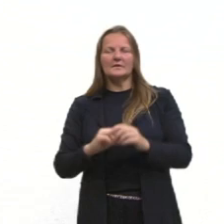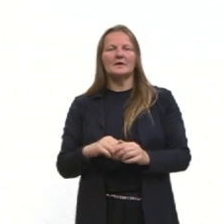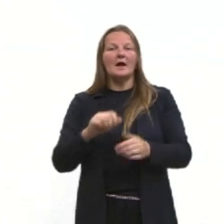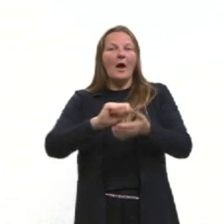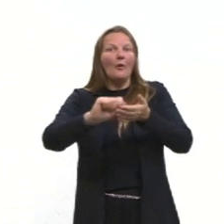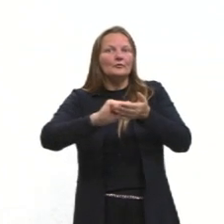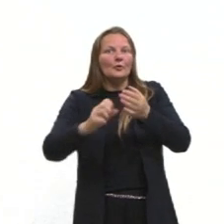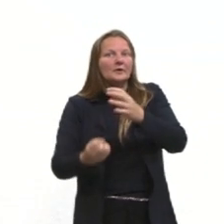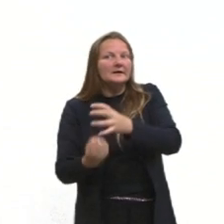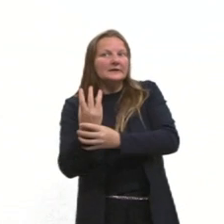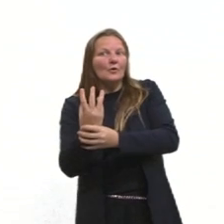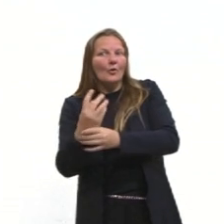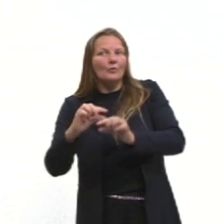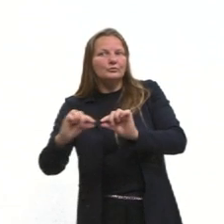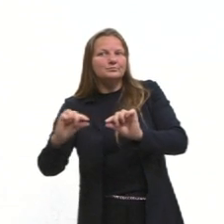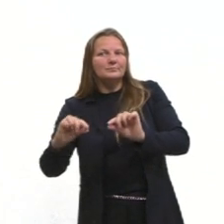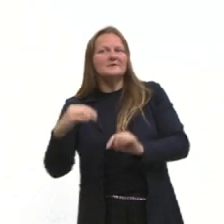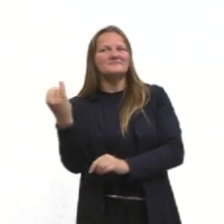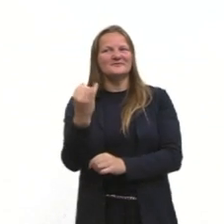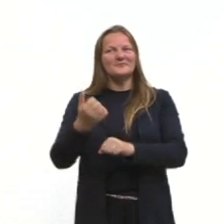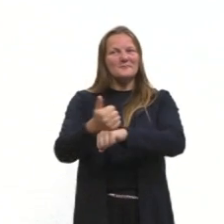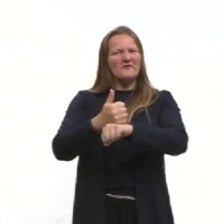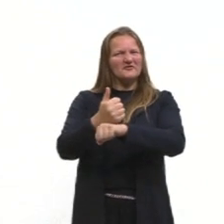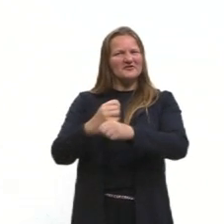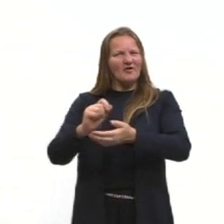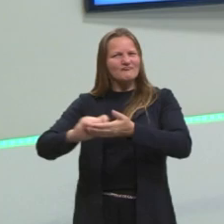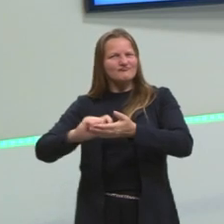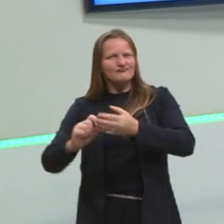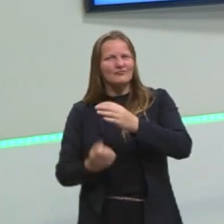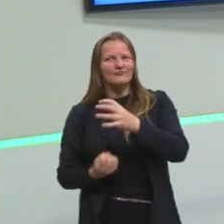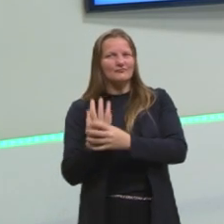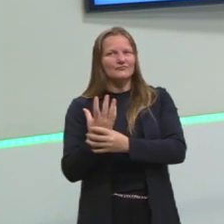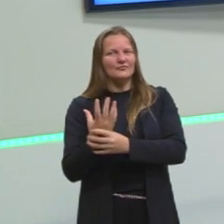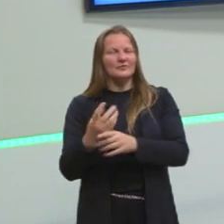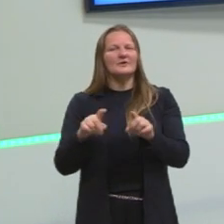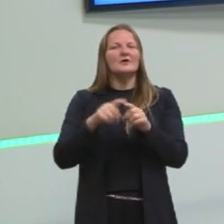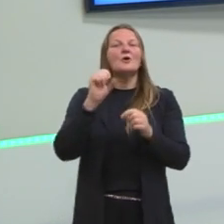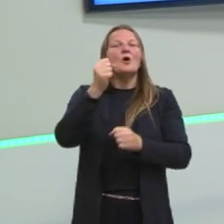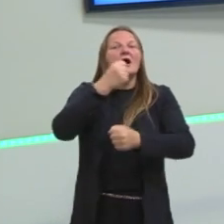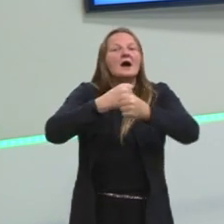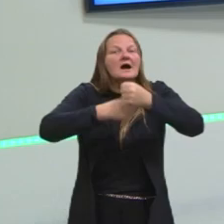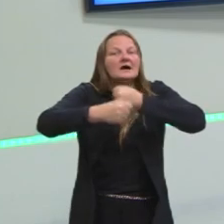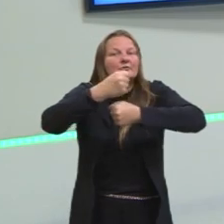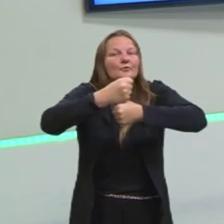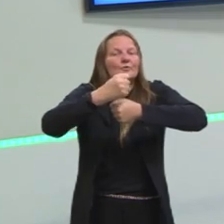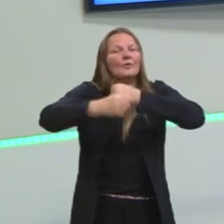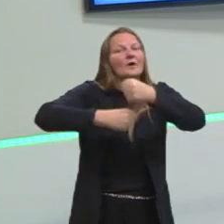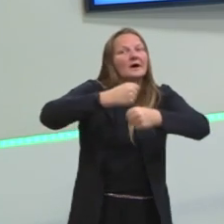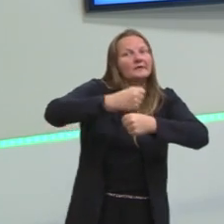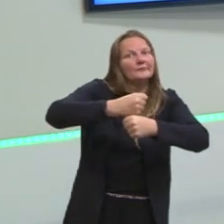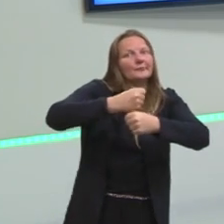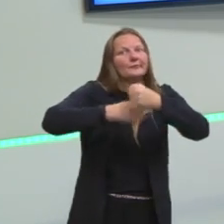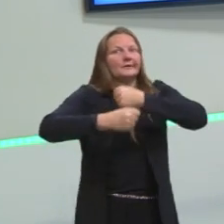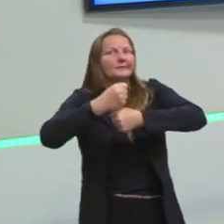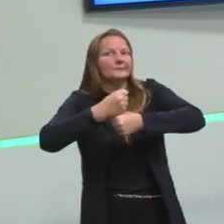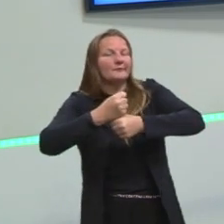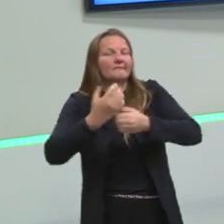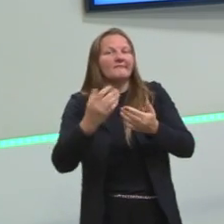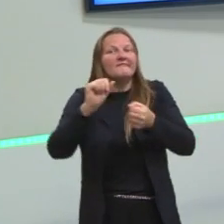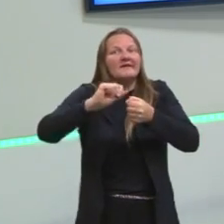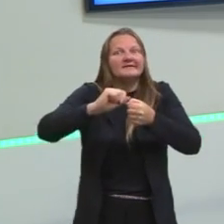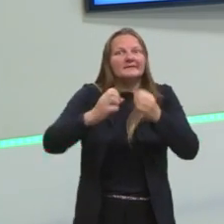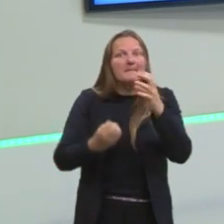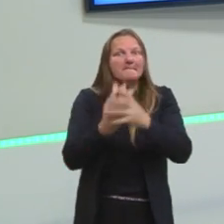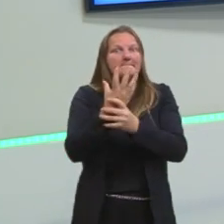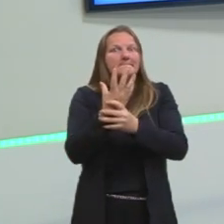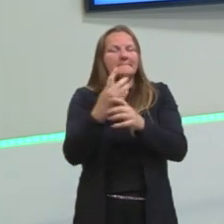autor da imagem, quem é o artista que produziu essa imagem, qual é o ano que essa imagem foi construída, porque